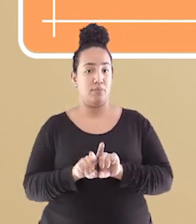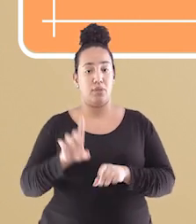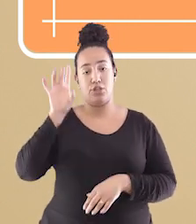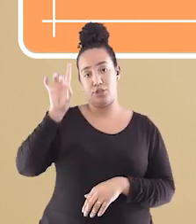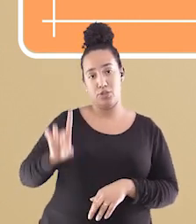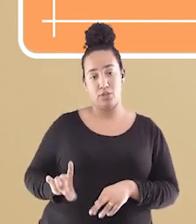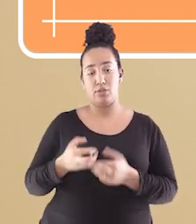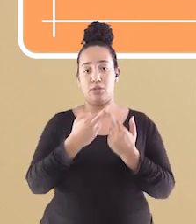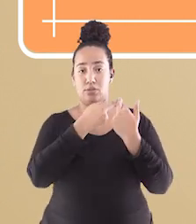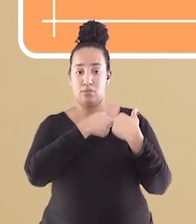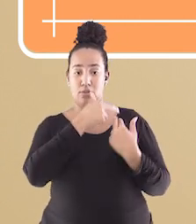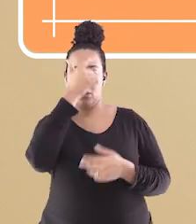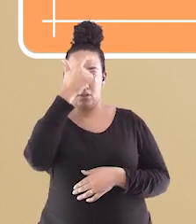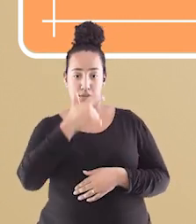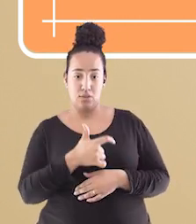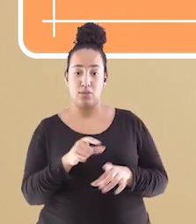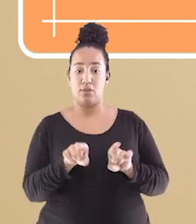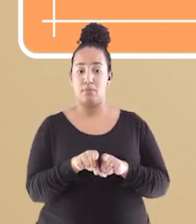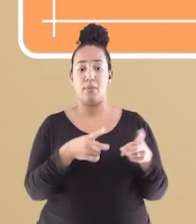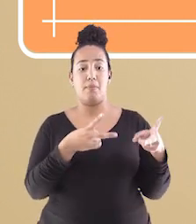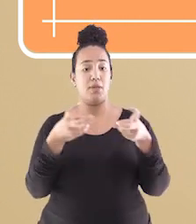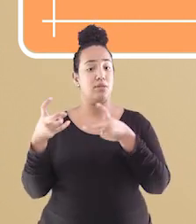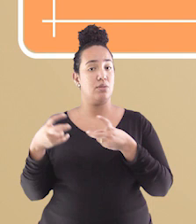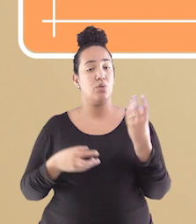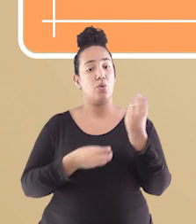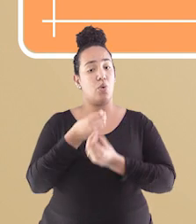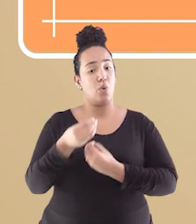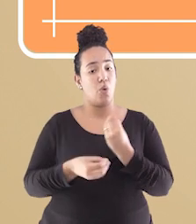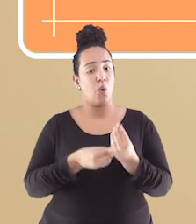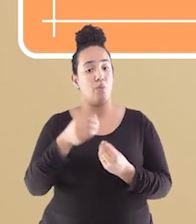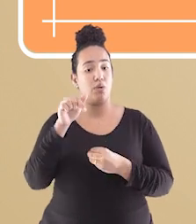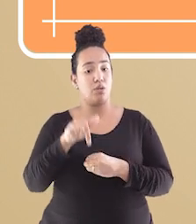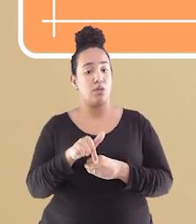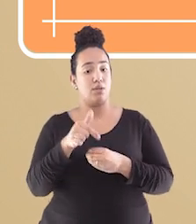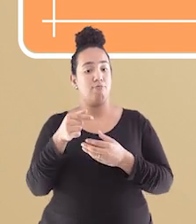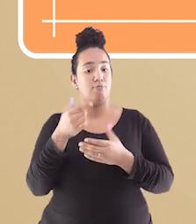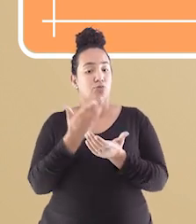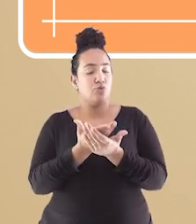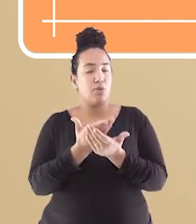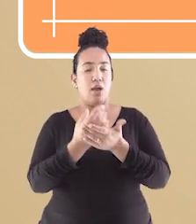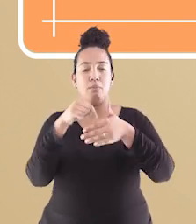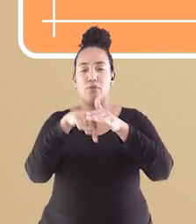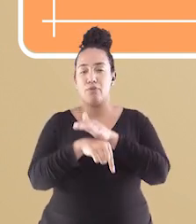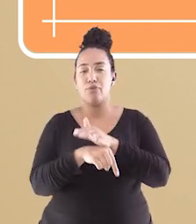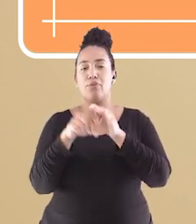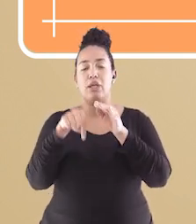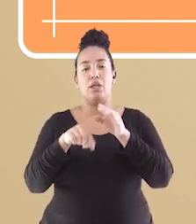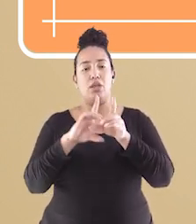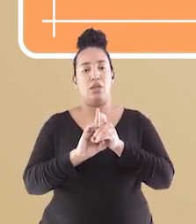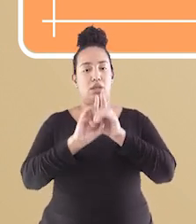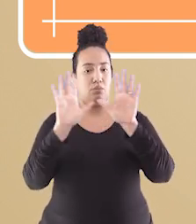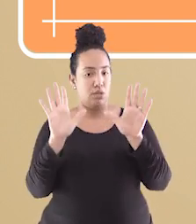os direitos e deveres do cidadão, identificando formas de consolidar e aprofundar a